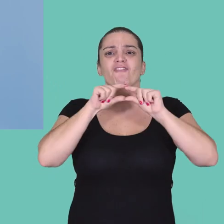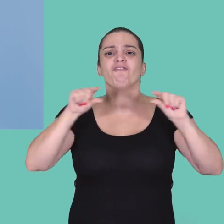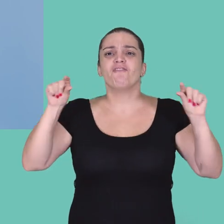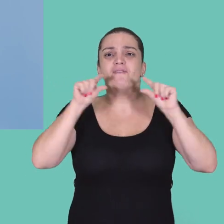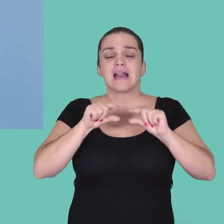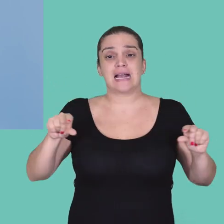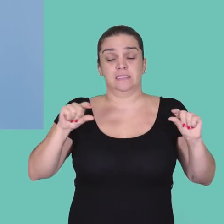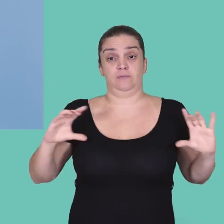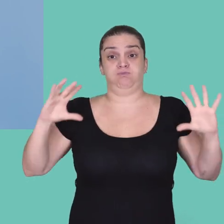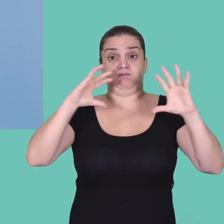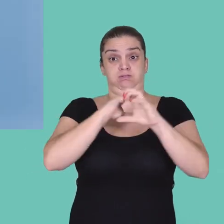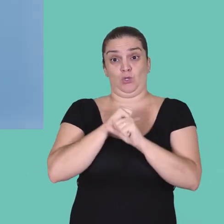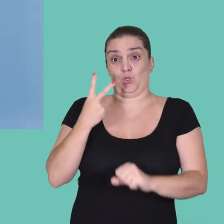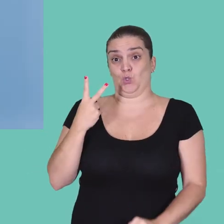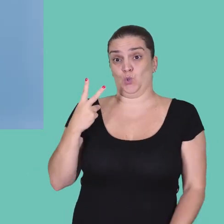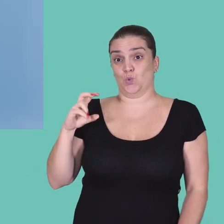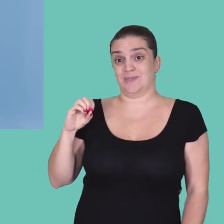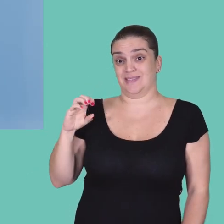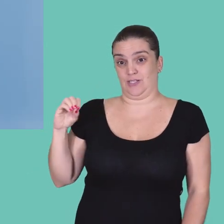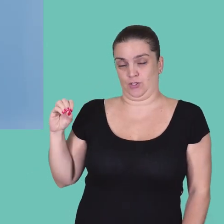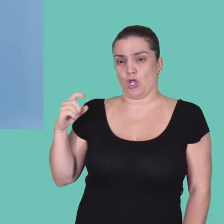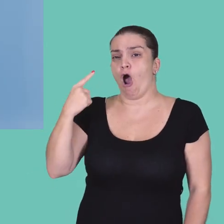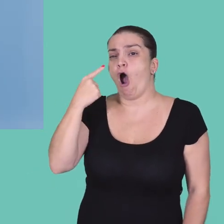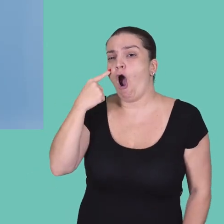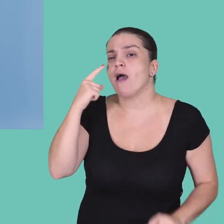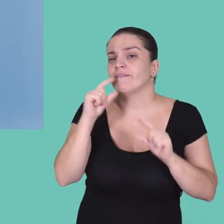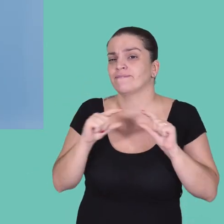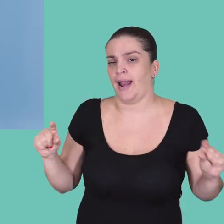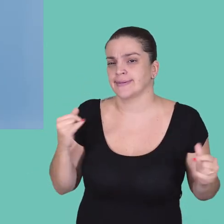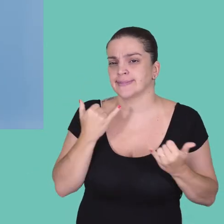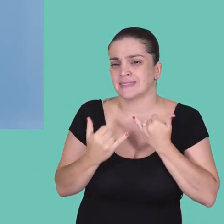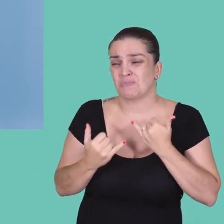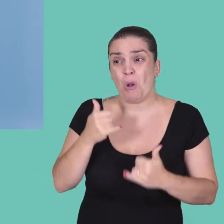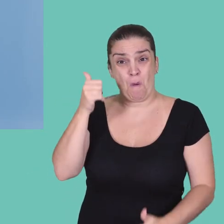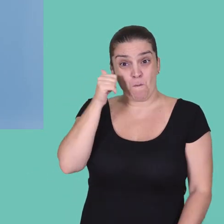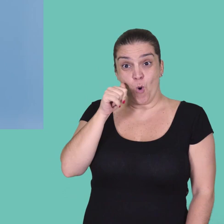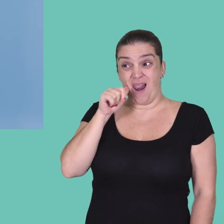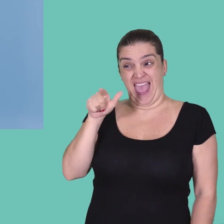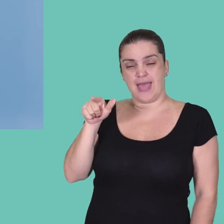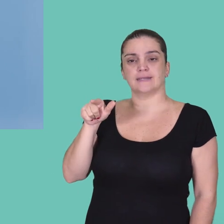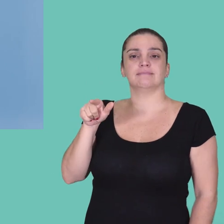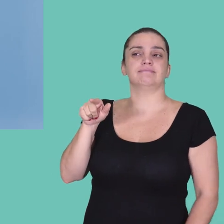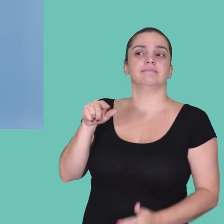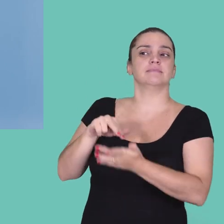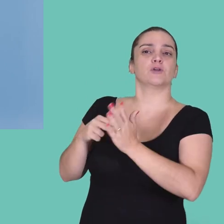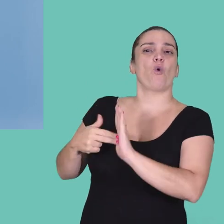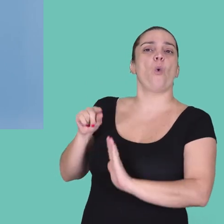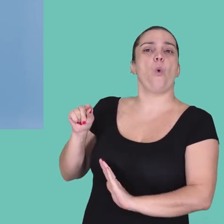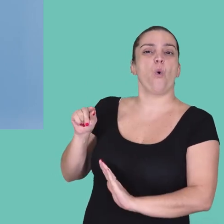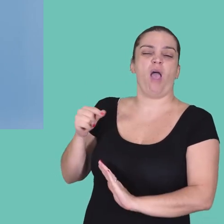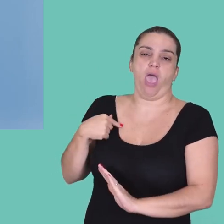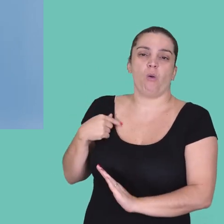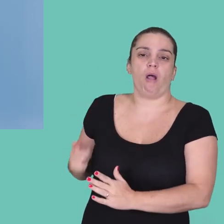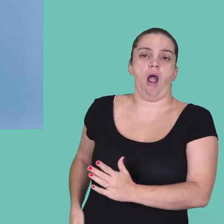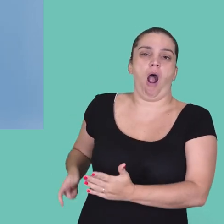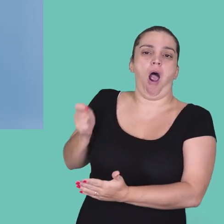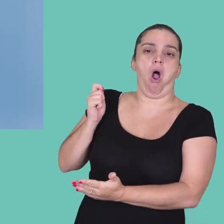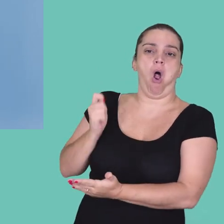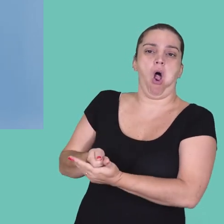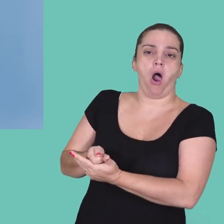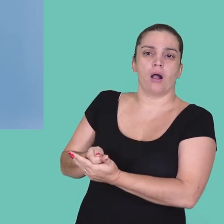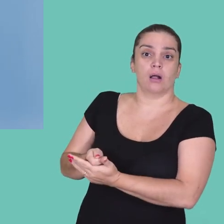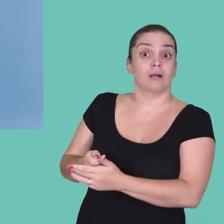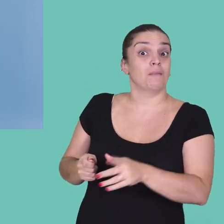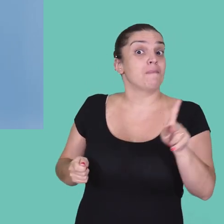frases em 48 horas, e as frases são do tipo assim, mulher serve para uma coisa, e para isso eu